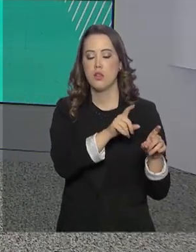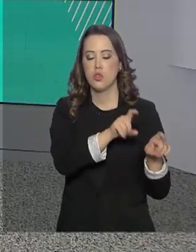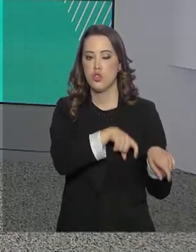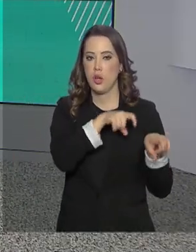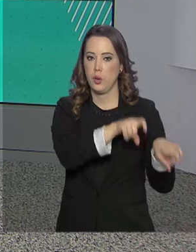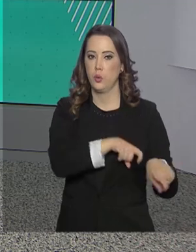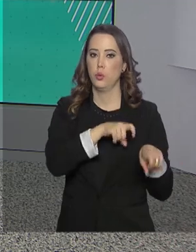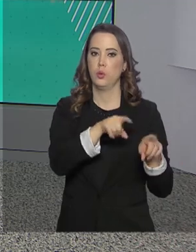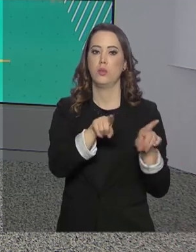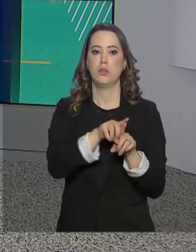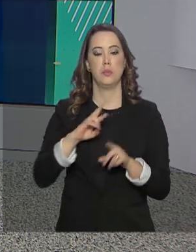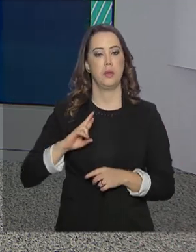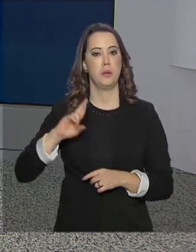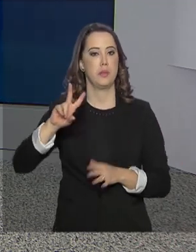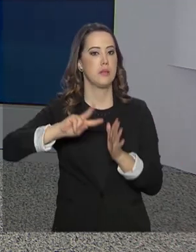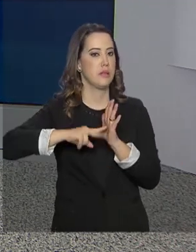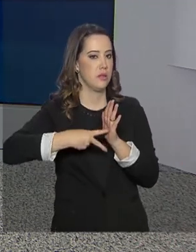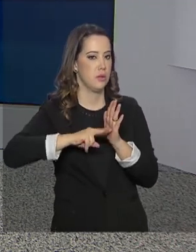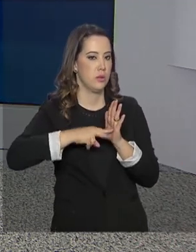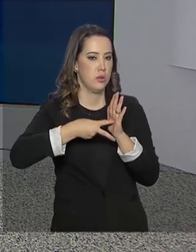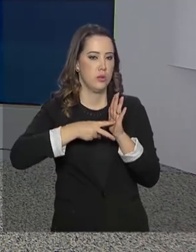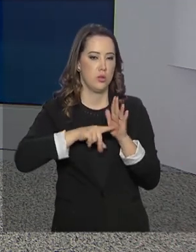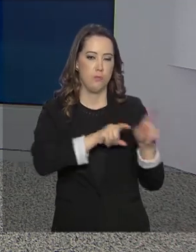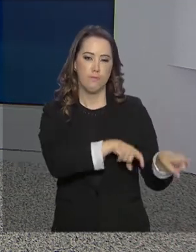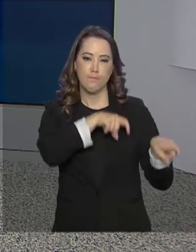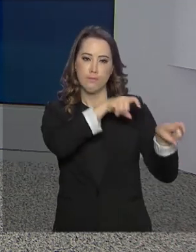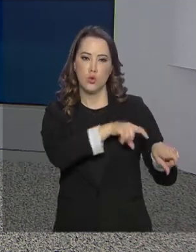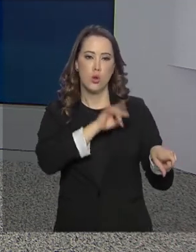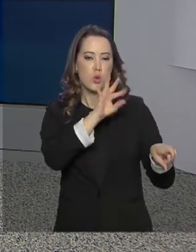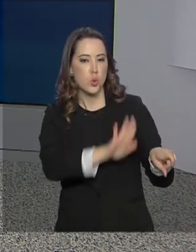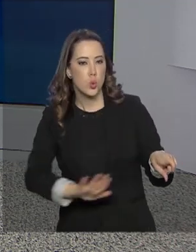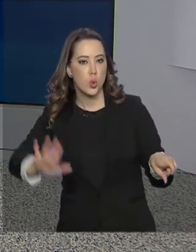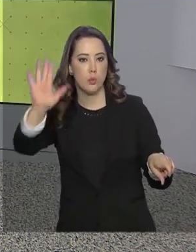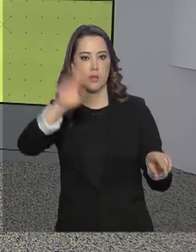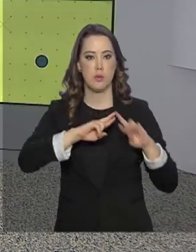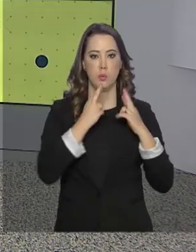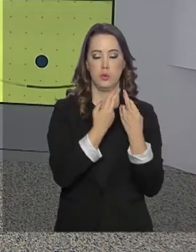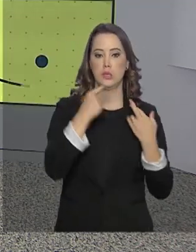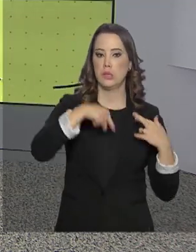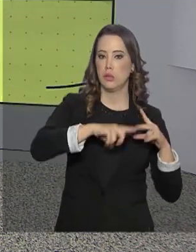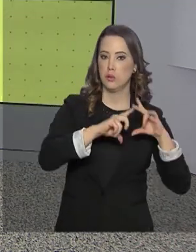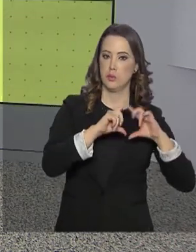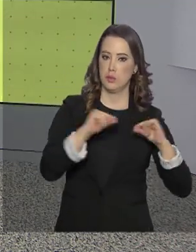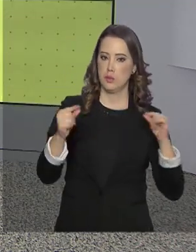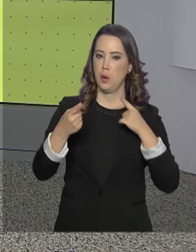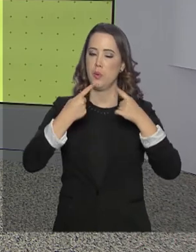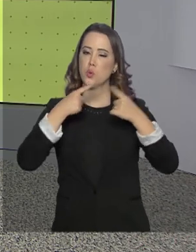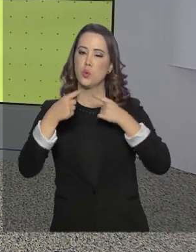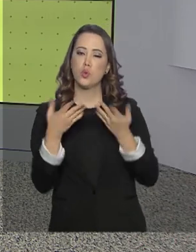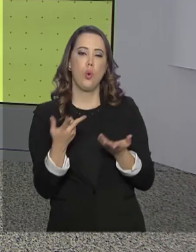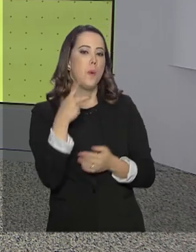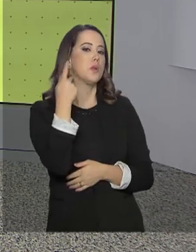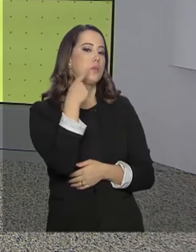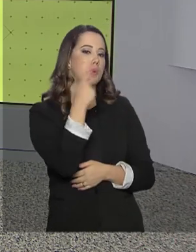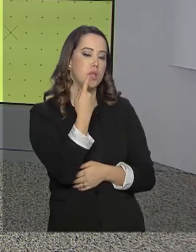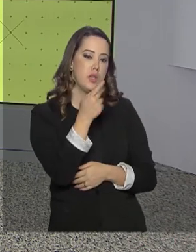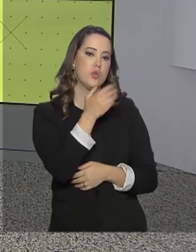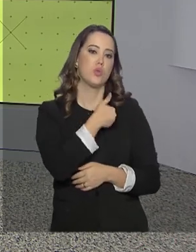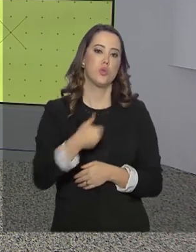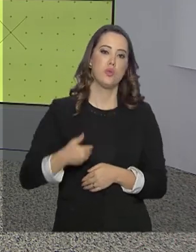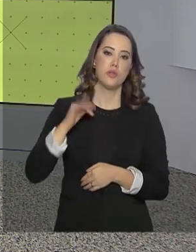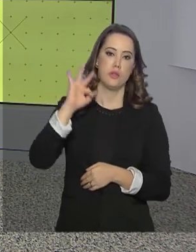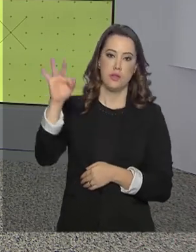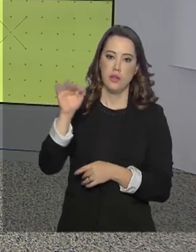sindicatos de produtores rurais de todo o Brasil estão reunidos em Brasília para debater as políticas públicas da União, dos Estados e dos